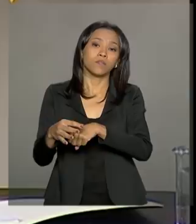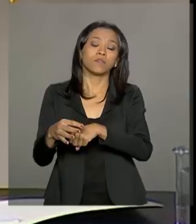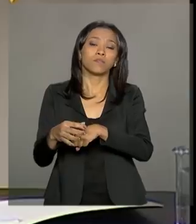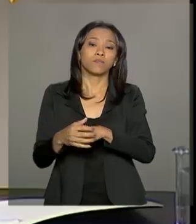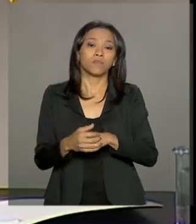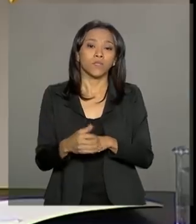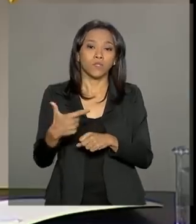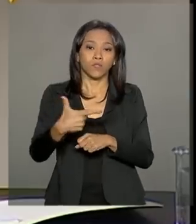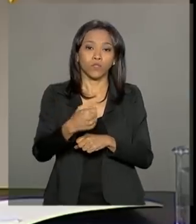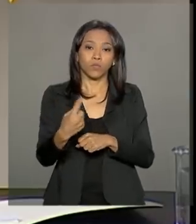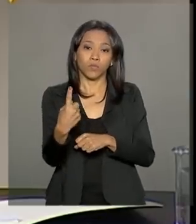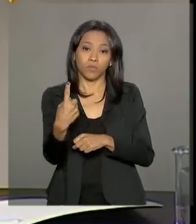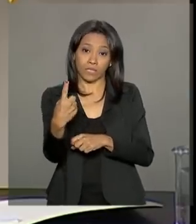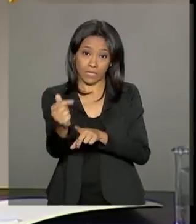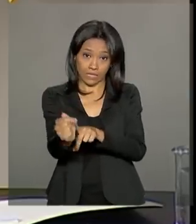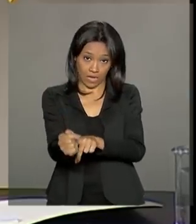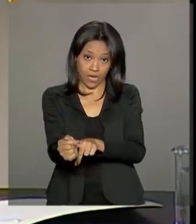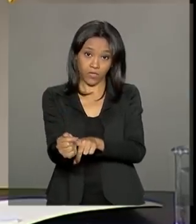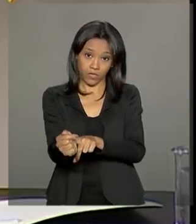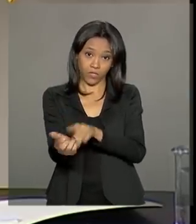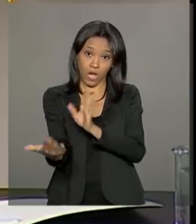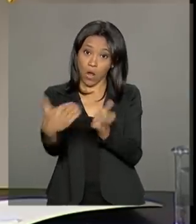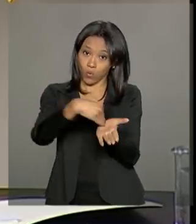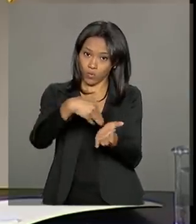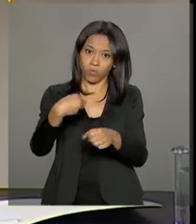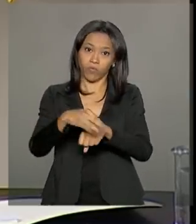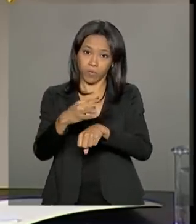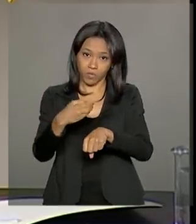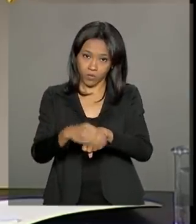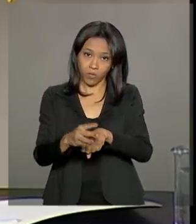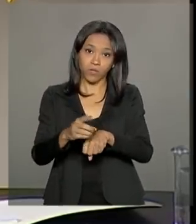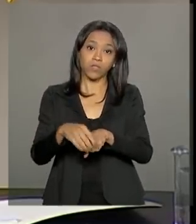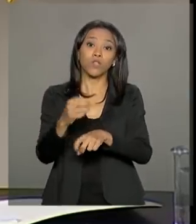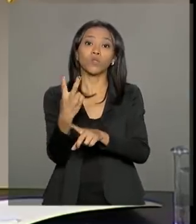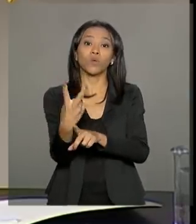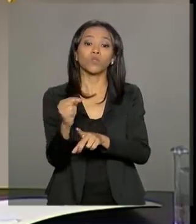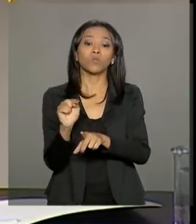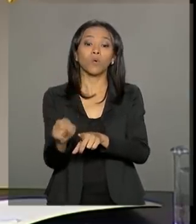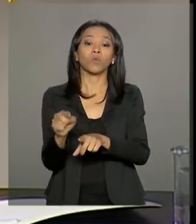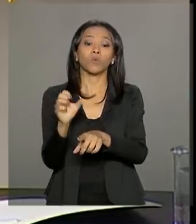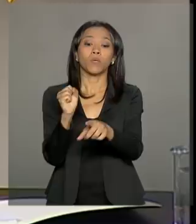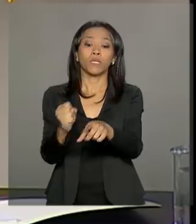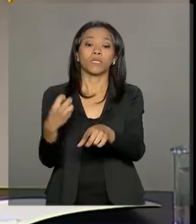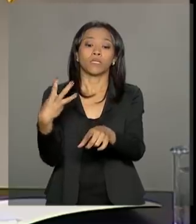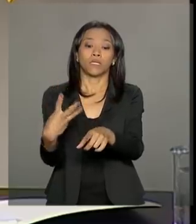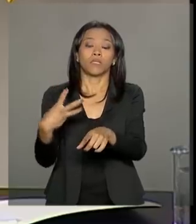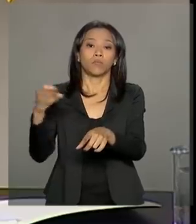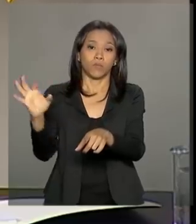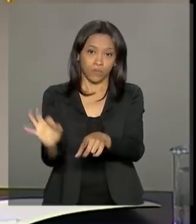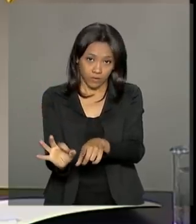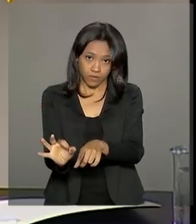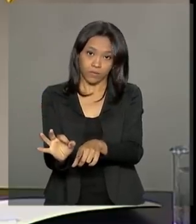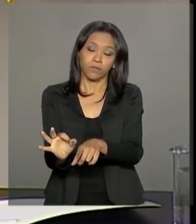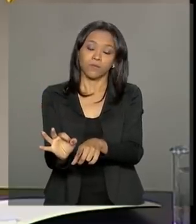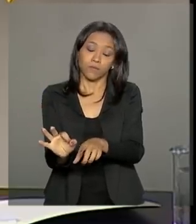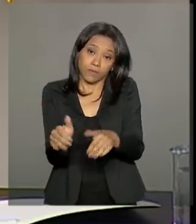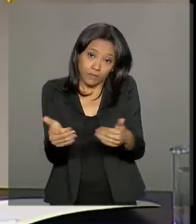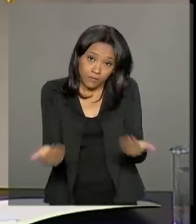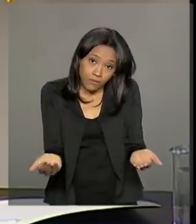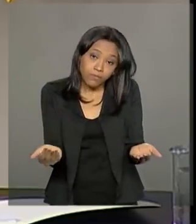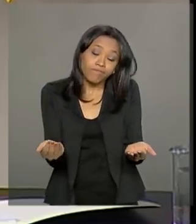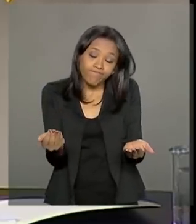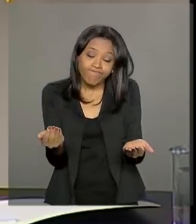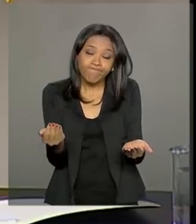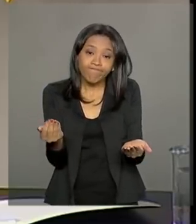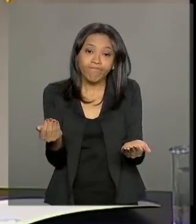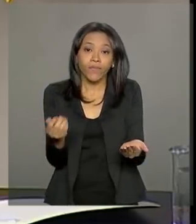ano de 2017, o último dado disponível, nós temos aqui 2,83%. Então, a ideia